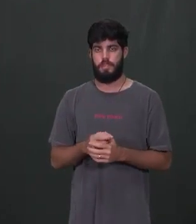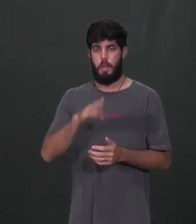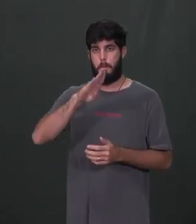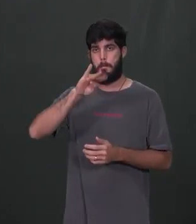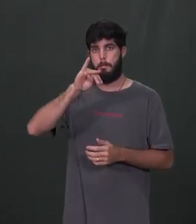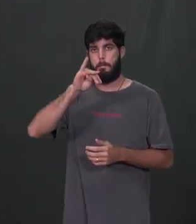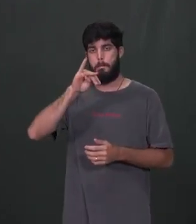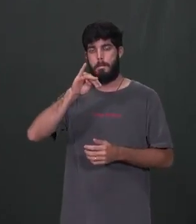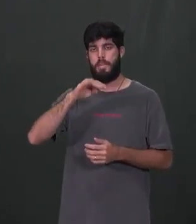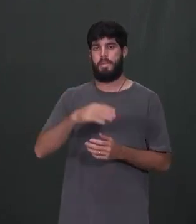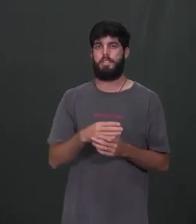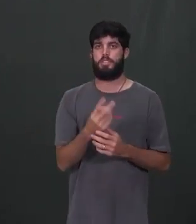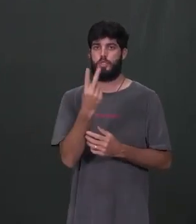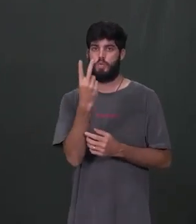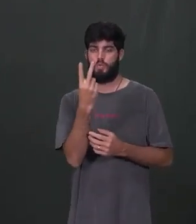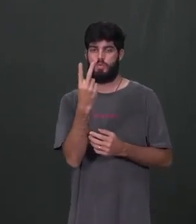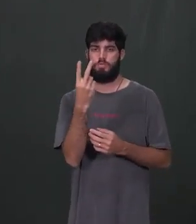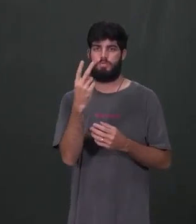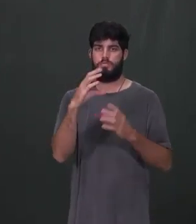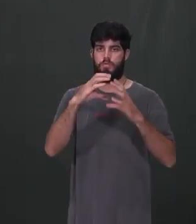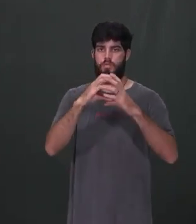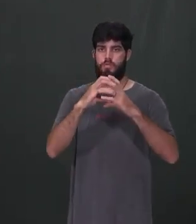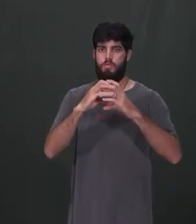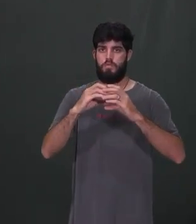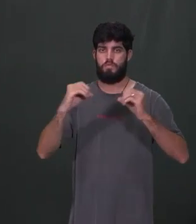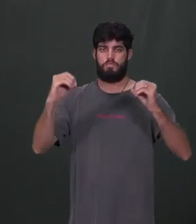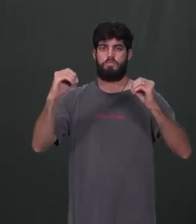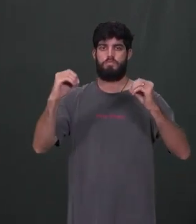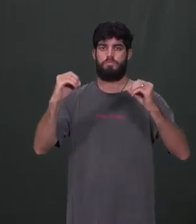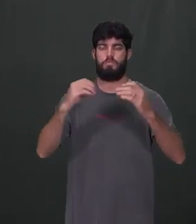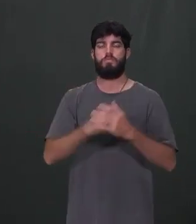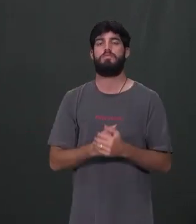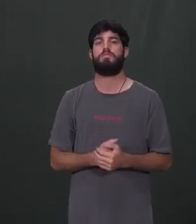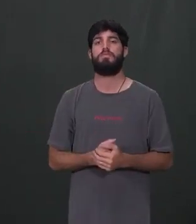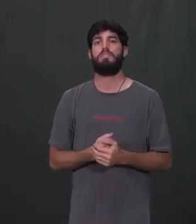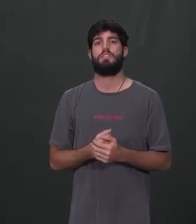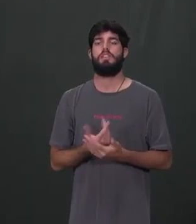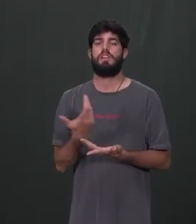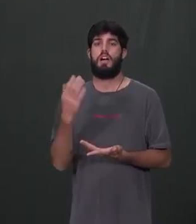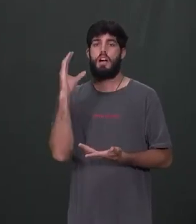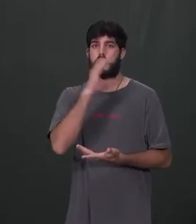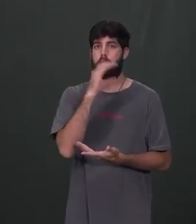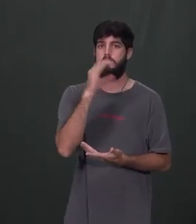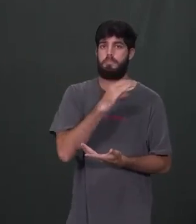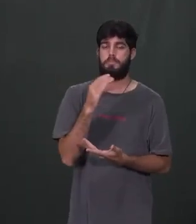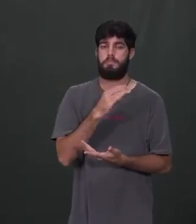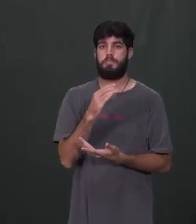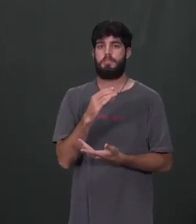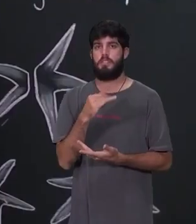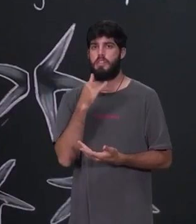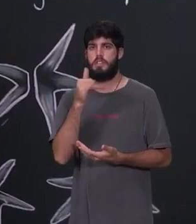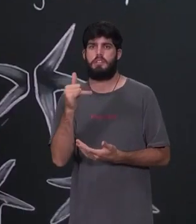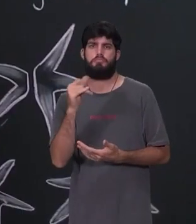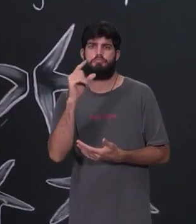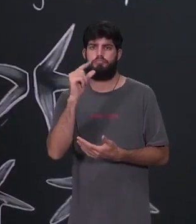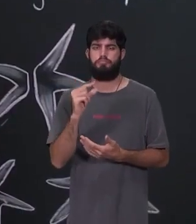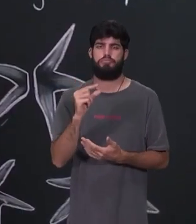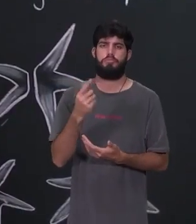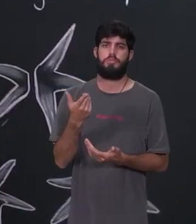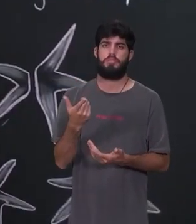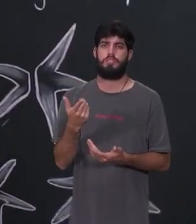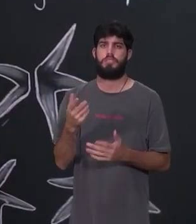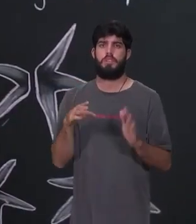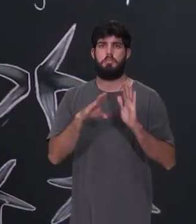divisão binária, bi de dois, eu formo duas novas células. É uma reprodução rápida, um gasto energético mais baixo,